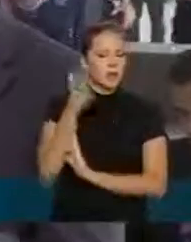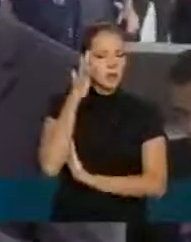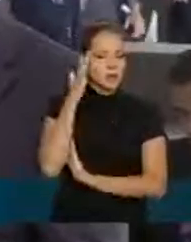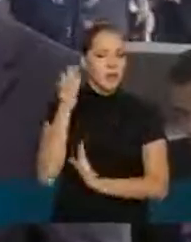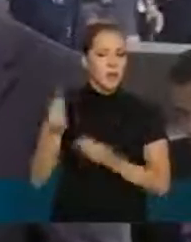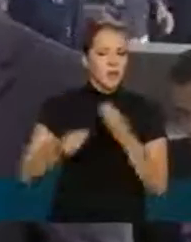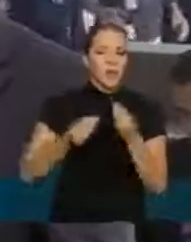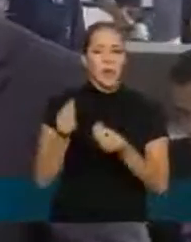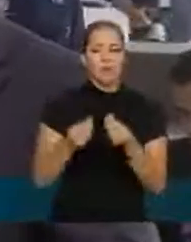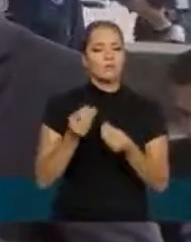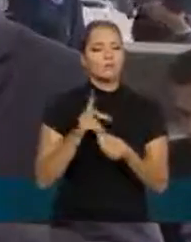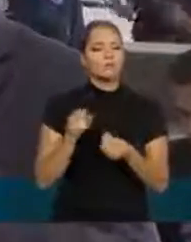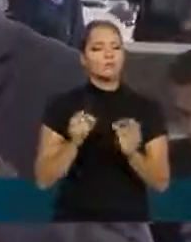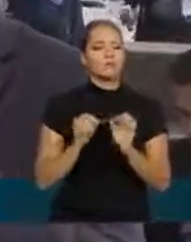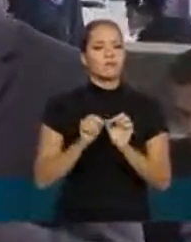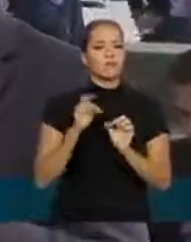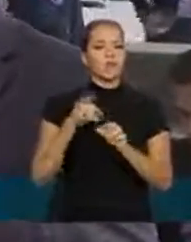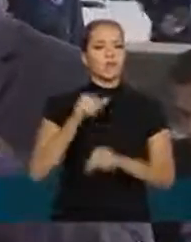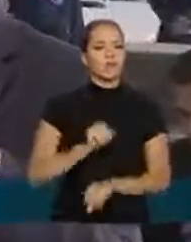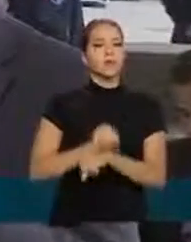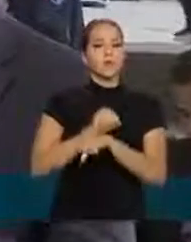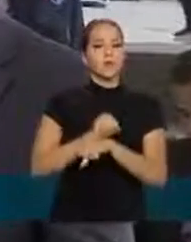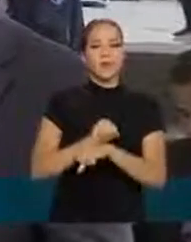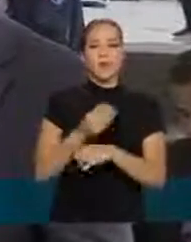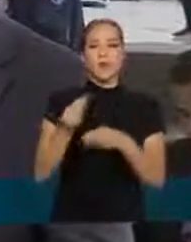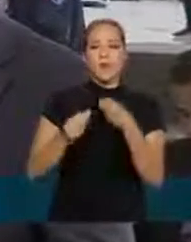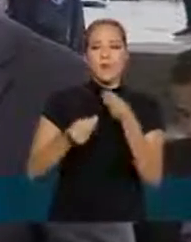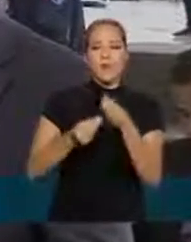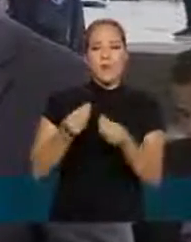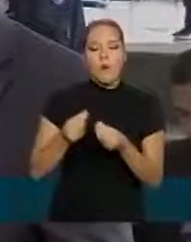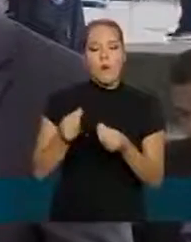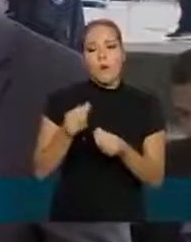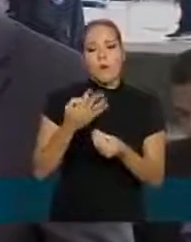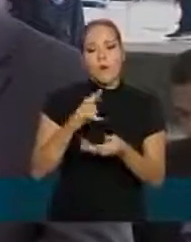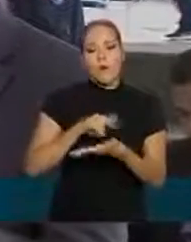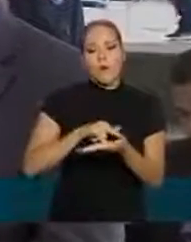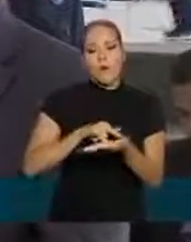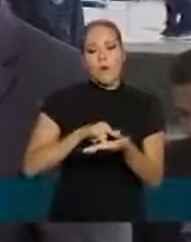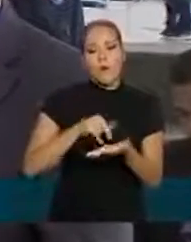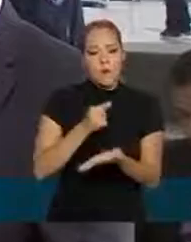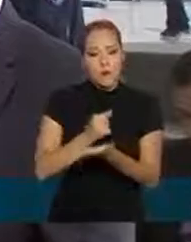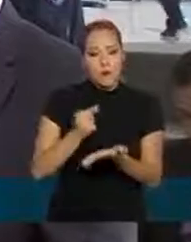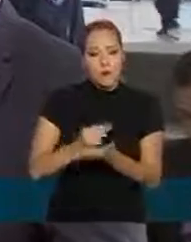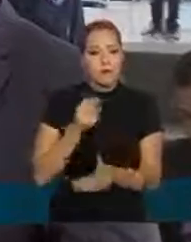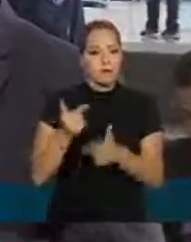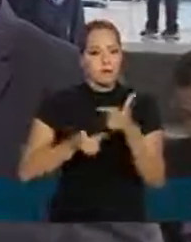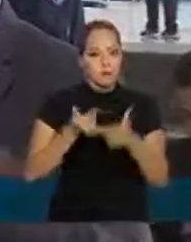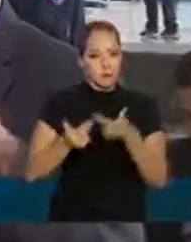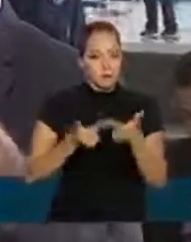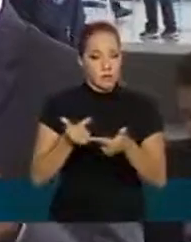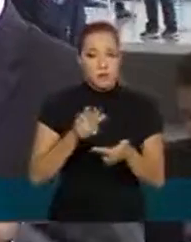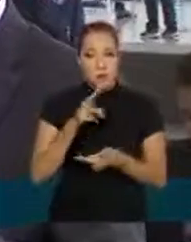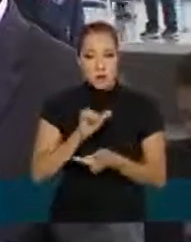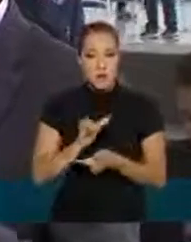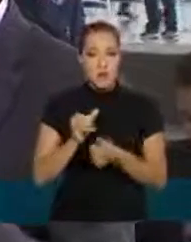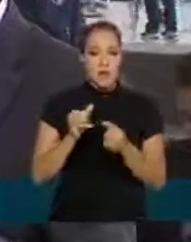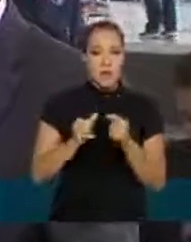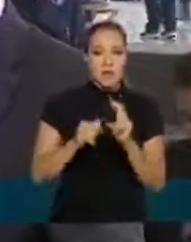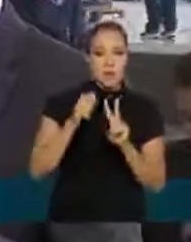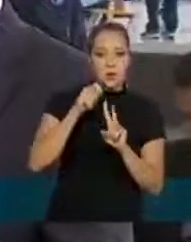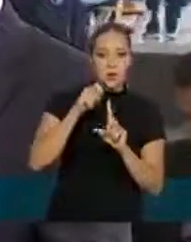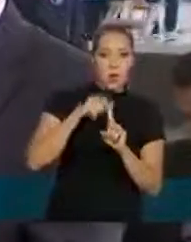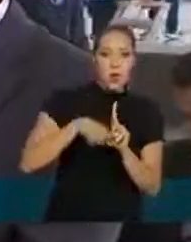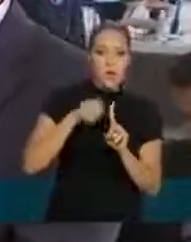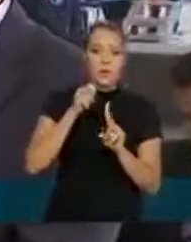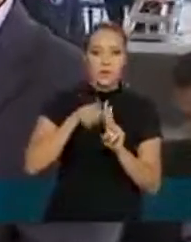como será feita essa suspensão como será feita essa suspensão dos contratos de trabalho se será por dois meses